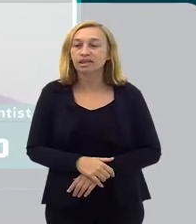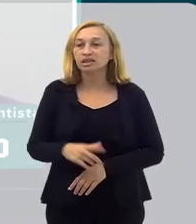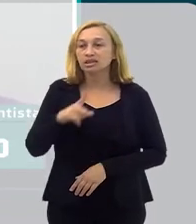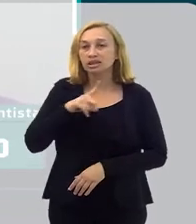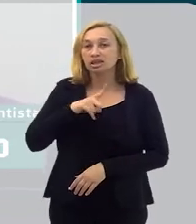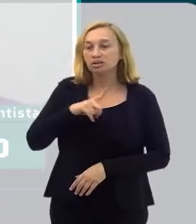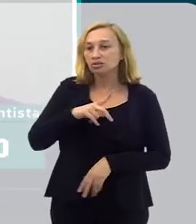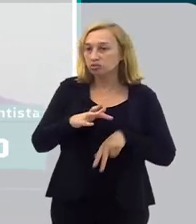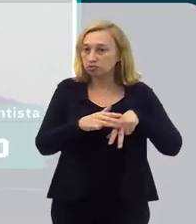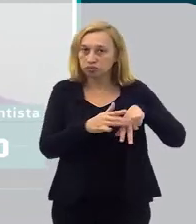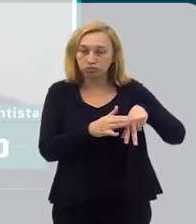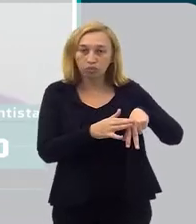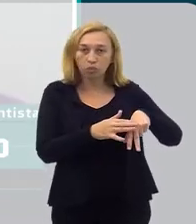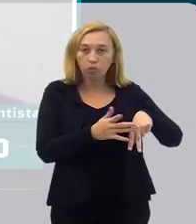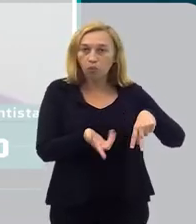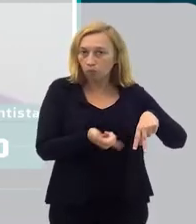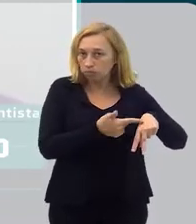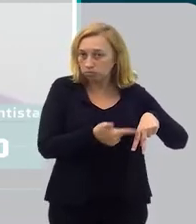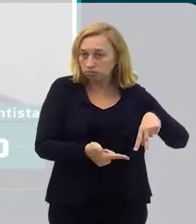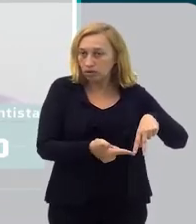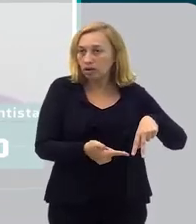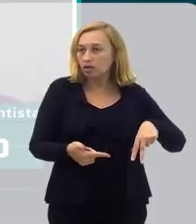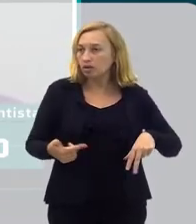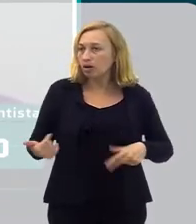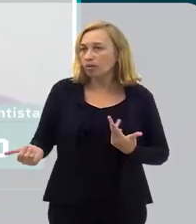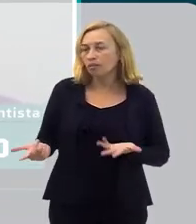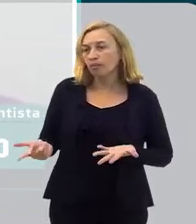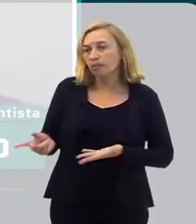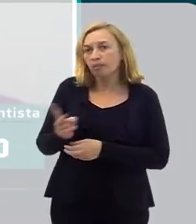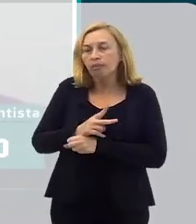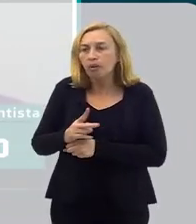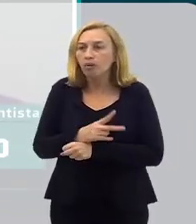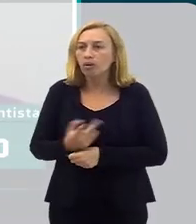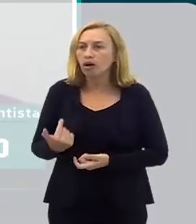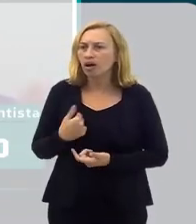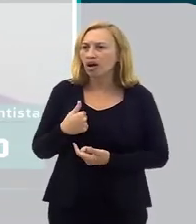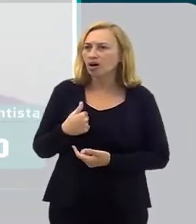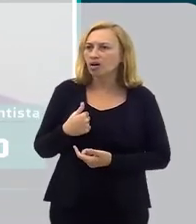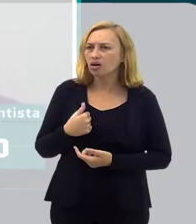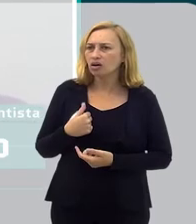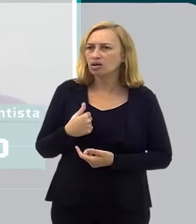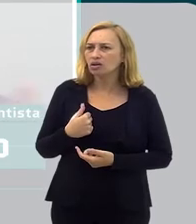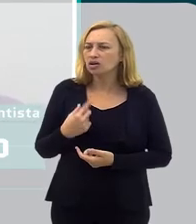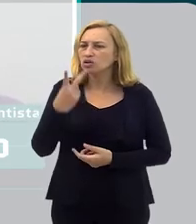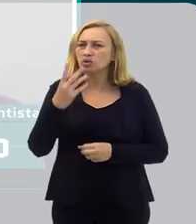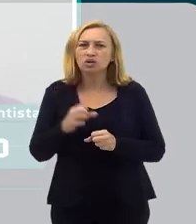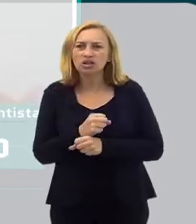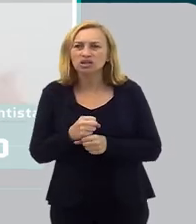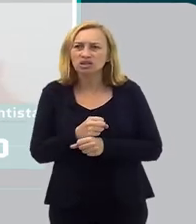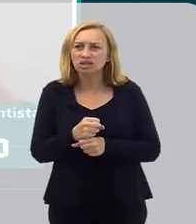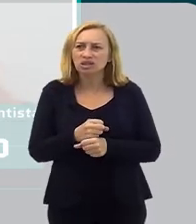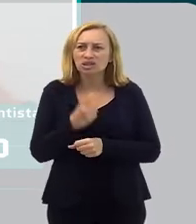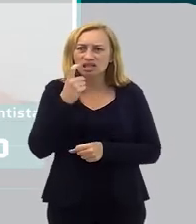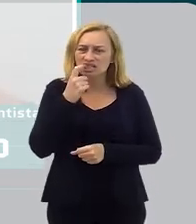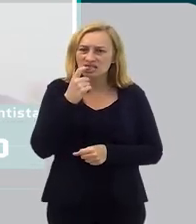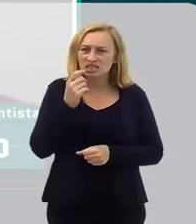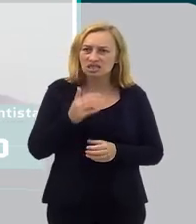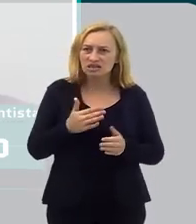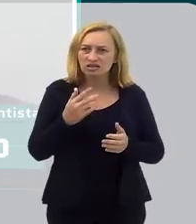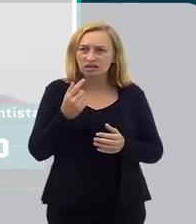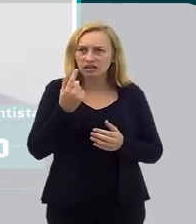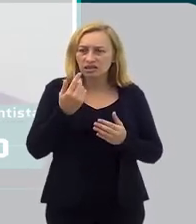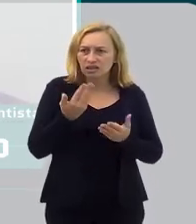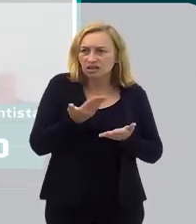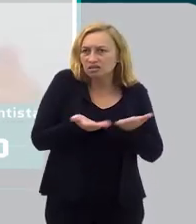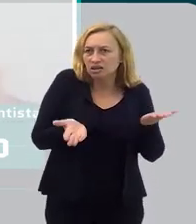Eu tenho pacientes que me procuraram recentemente, falando, olha, eu sumi nesses dois anos, até porque o meu dente da frente